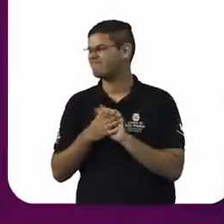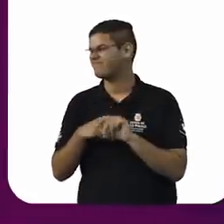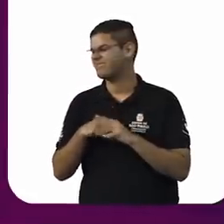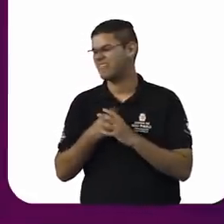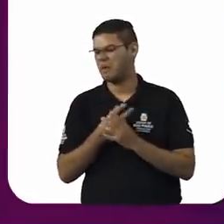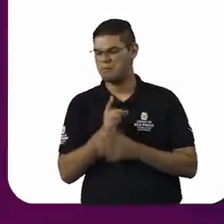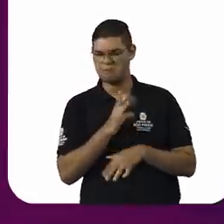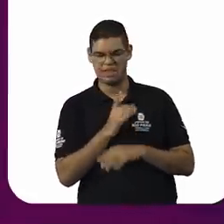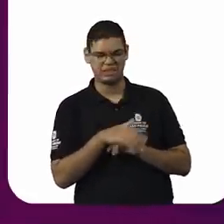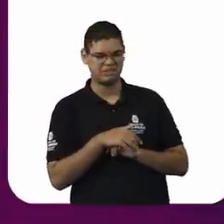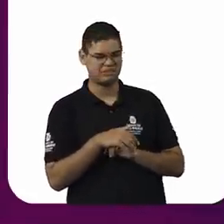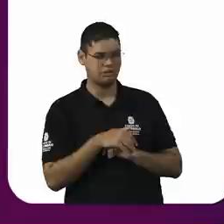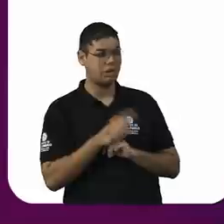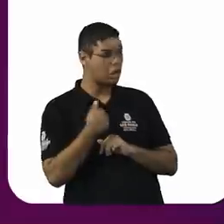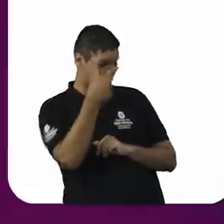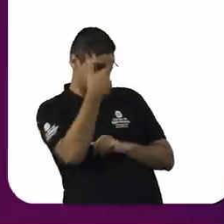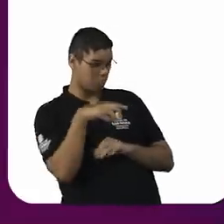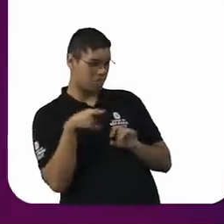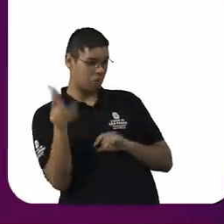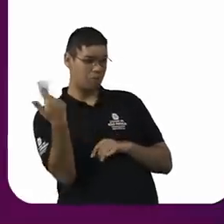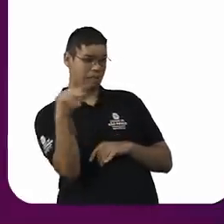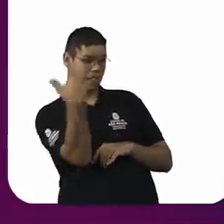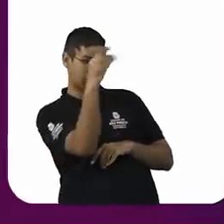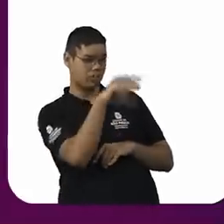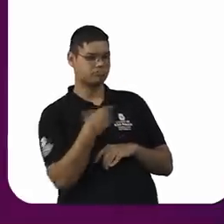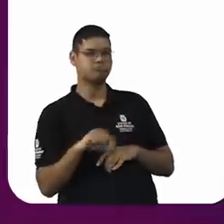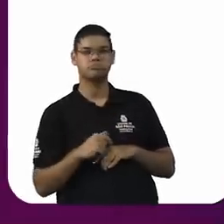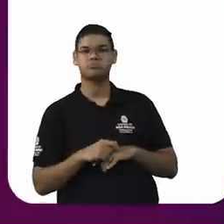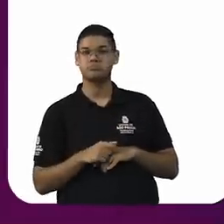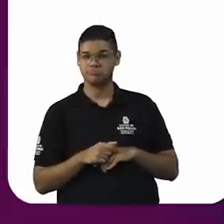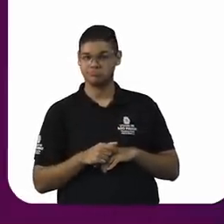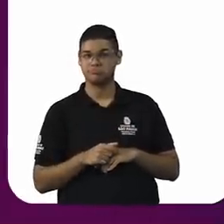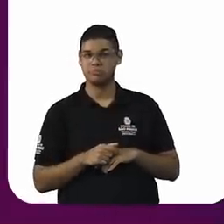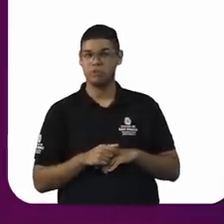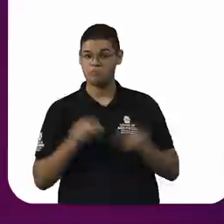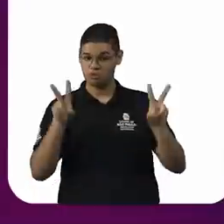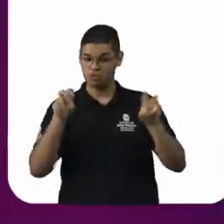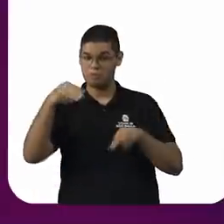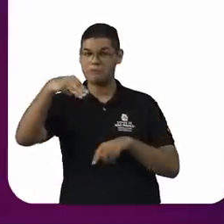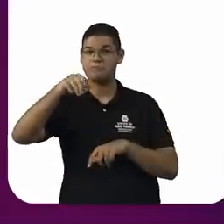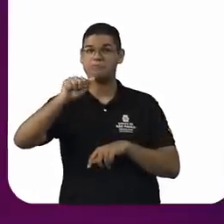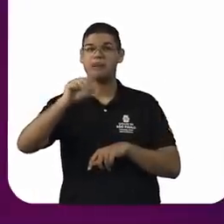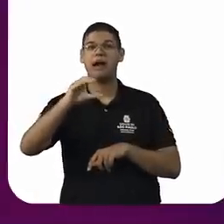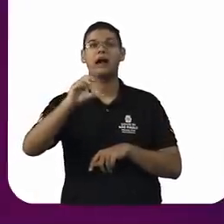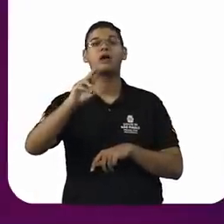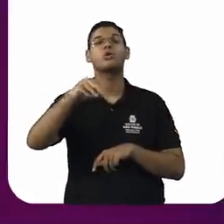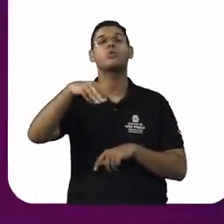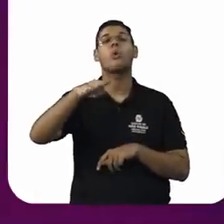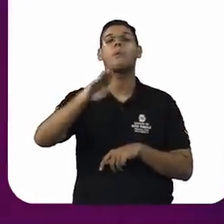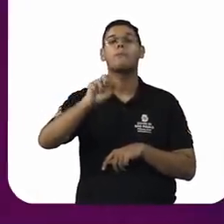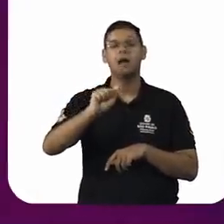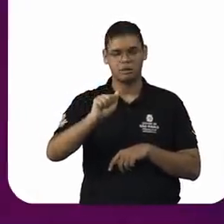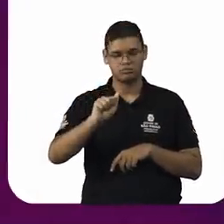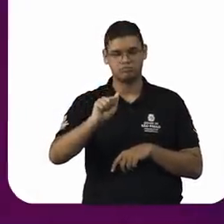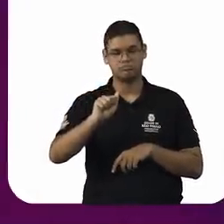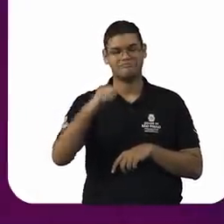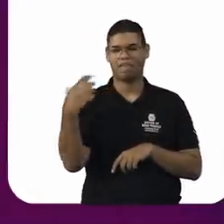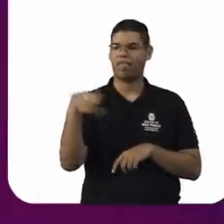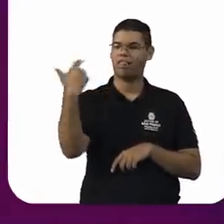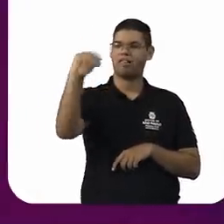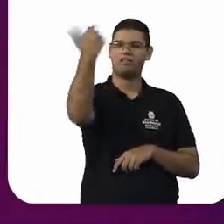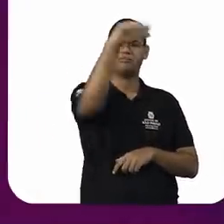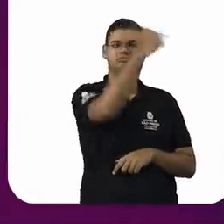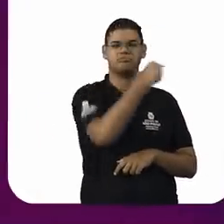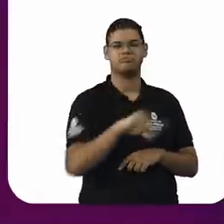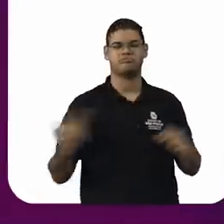orgulho. Porque a gente também tem ressignificado essa expressão, macumba. Se você analisar o discurso de